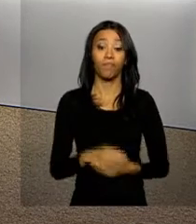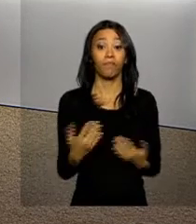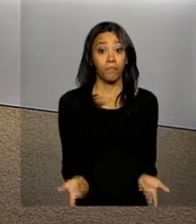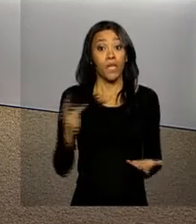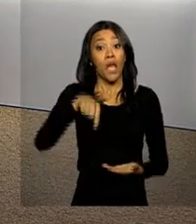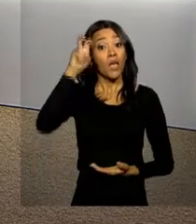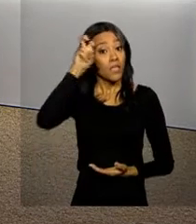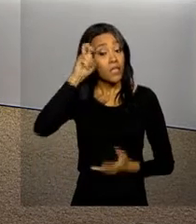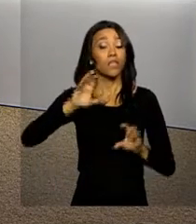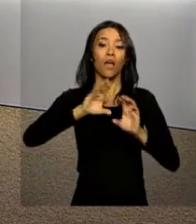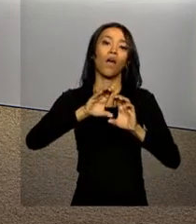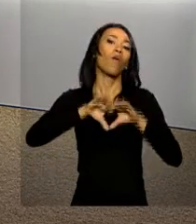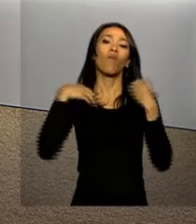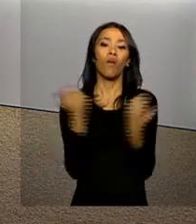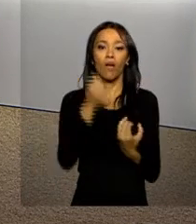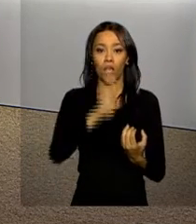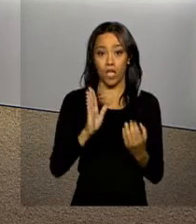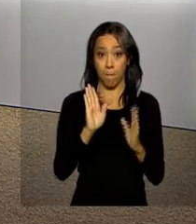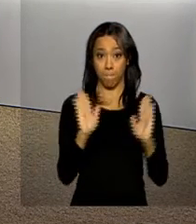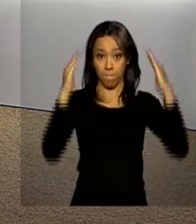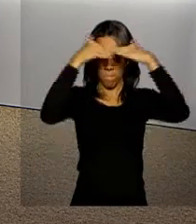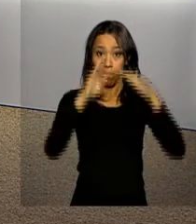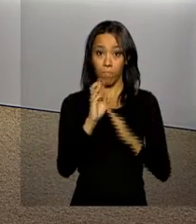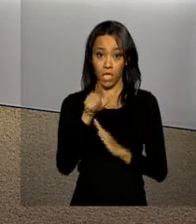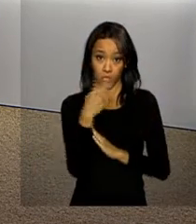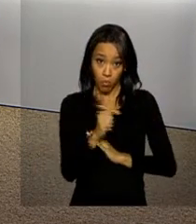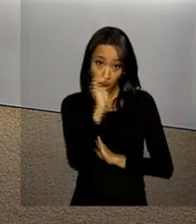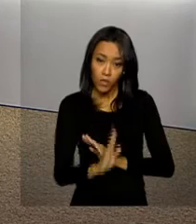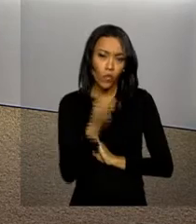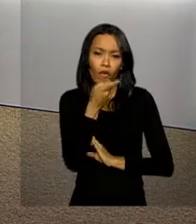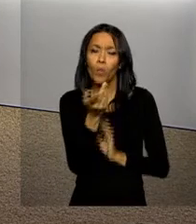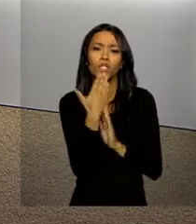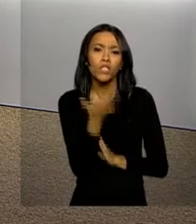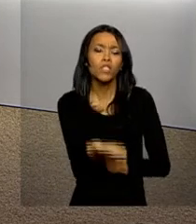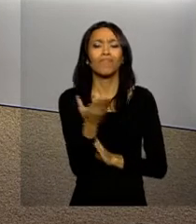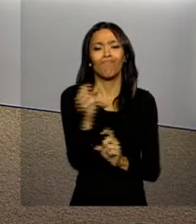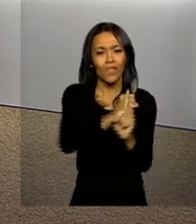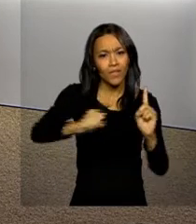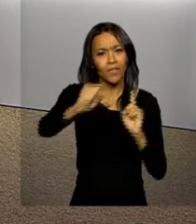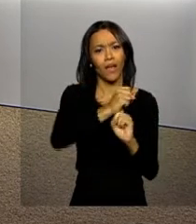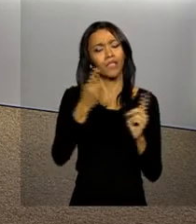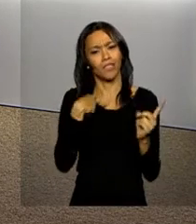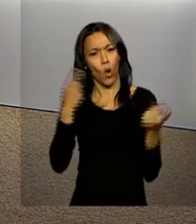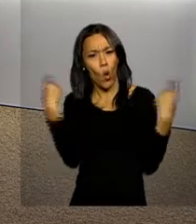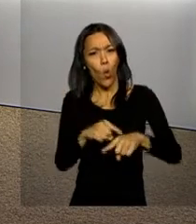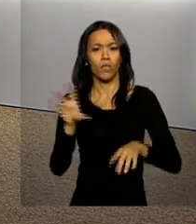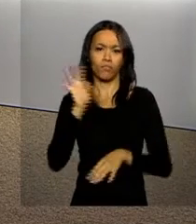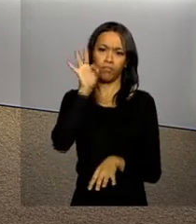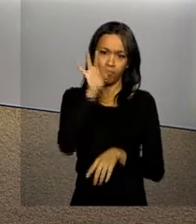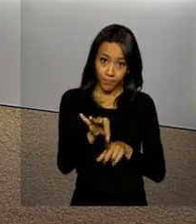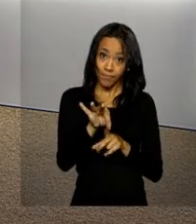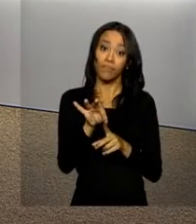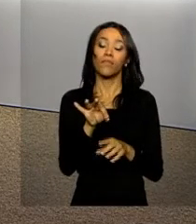quinta-feira, a Conferência Nacional dos Bispos do Brasil divulgou mensagem solicitando um mutirão da sociedade para enfrentar o Aedes aegypti.